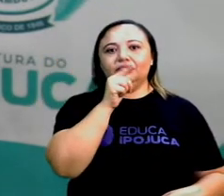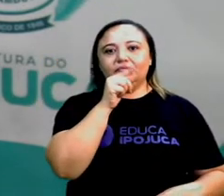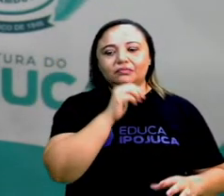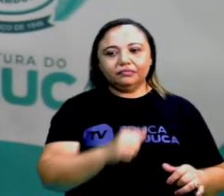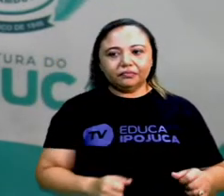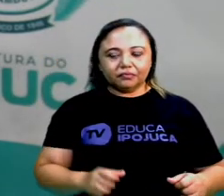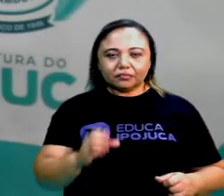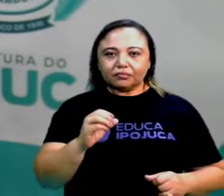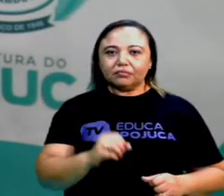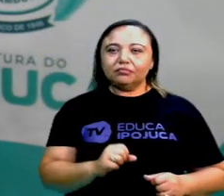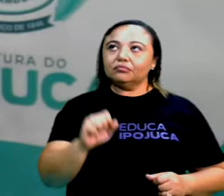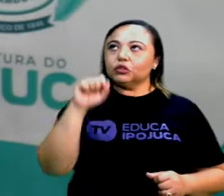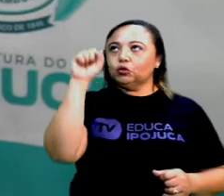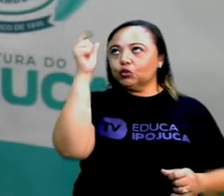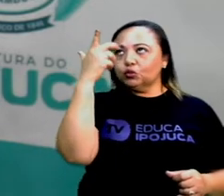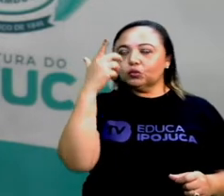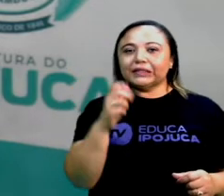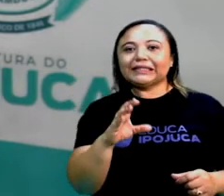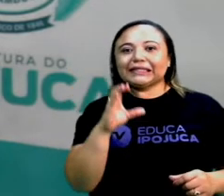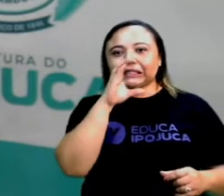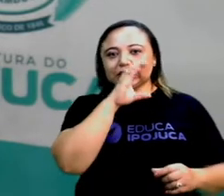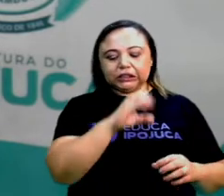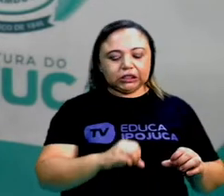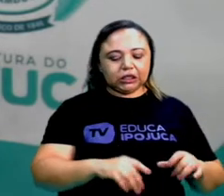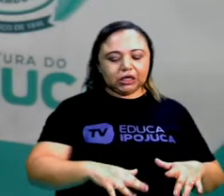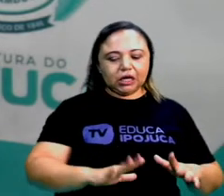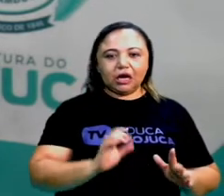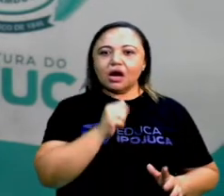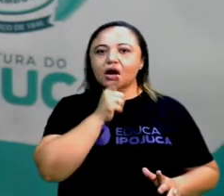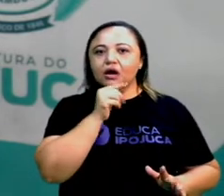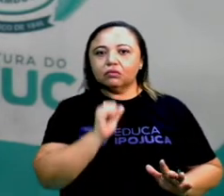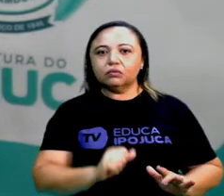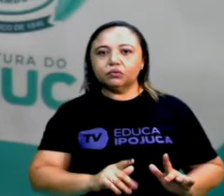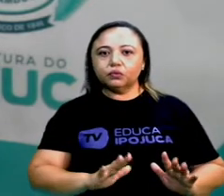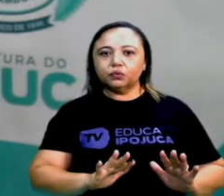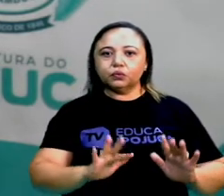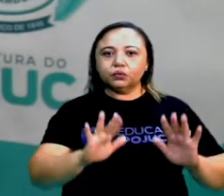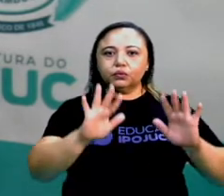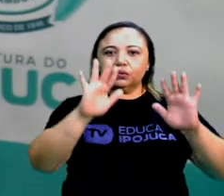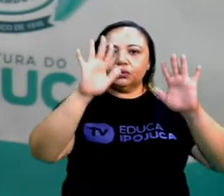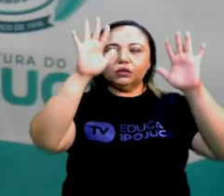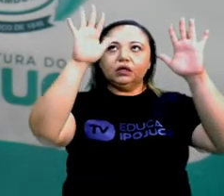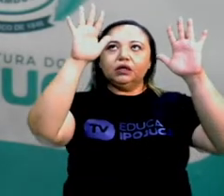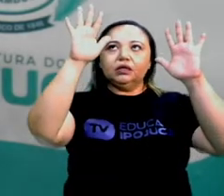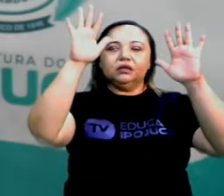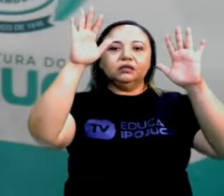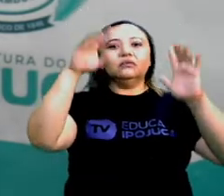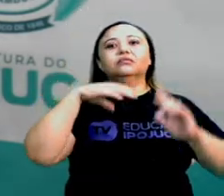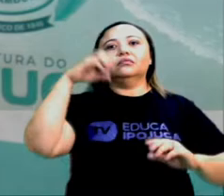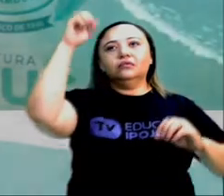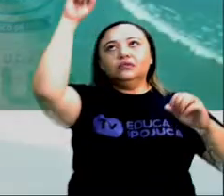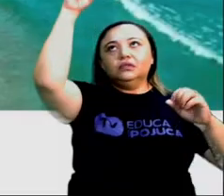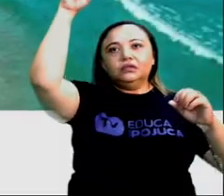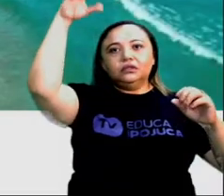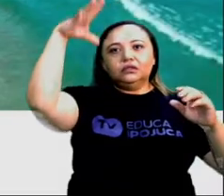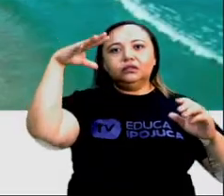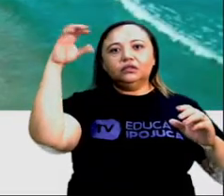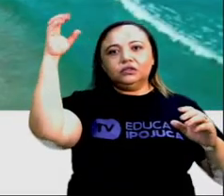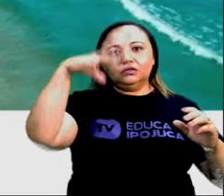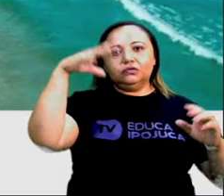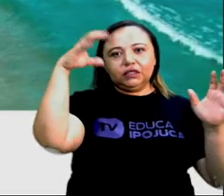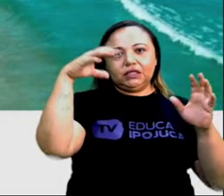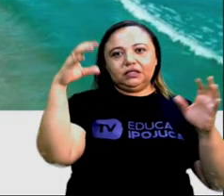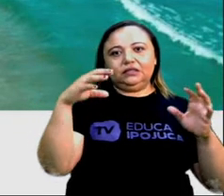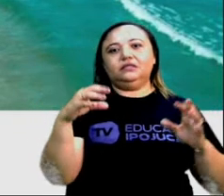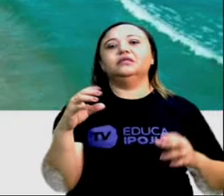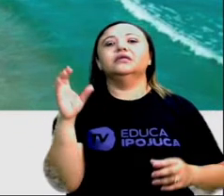o sol está muito quente, evapora a água rápido e tem aquelas pancadas de chuva rápida de verão. Quando começa